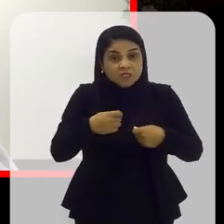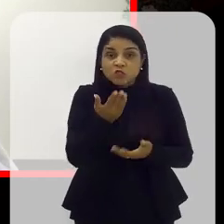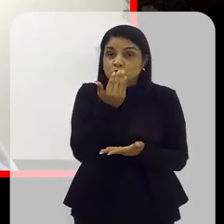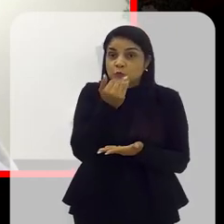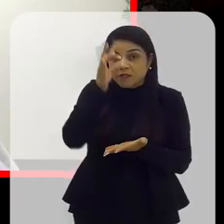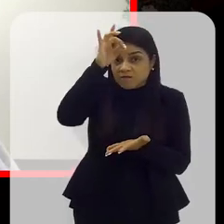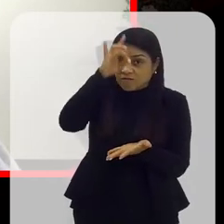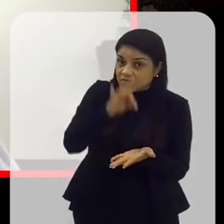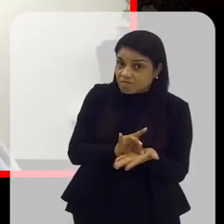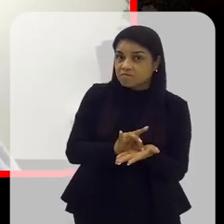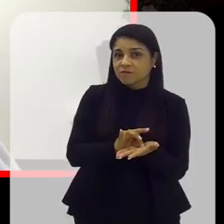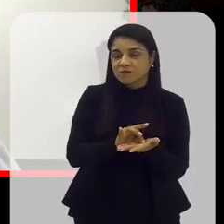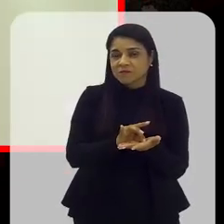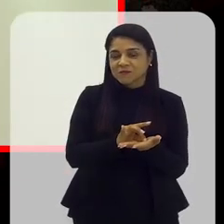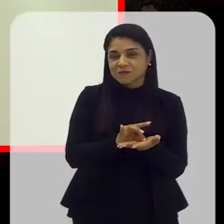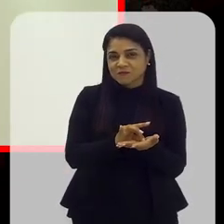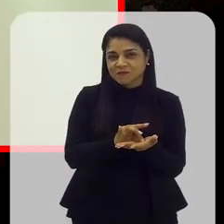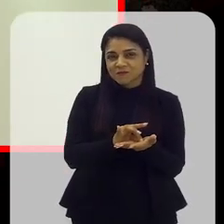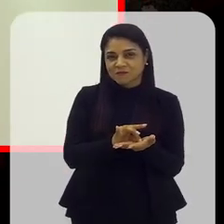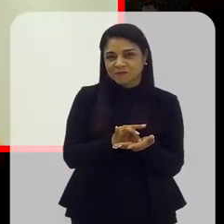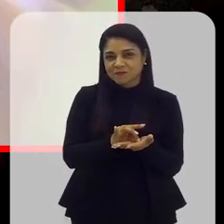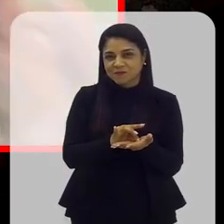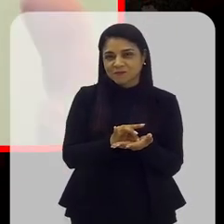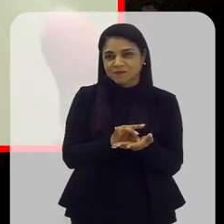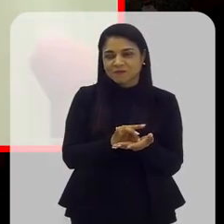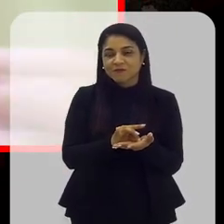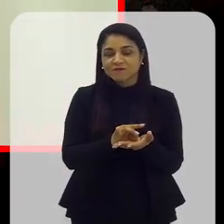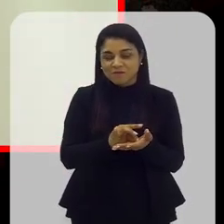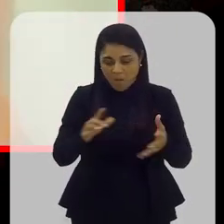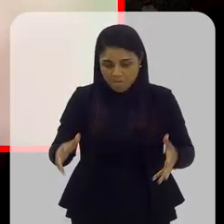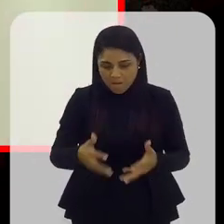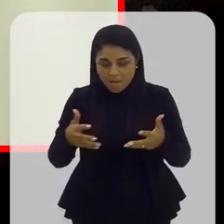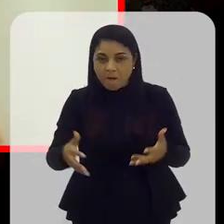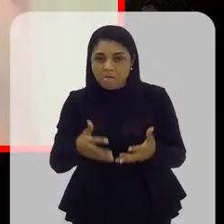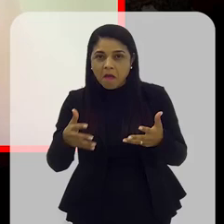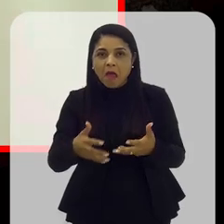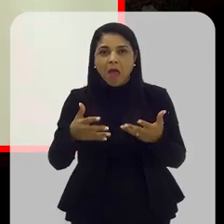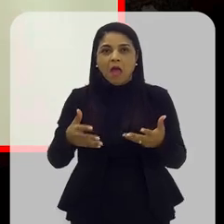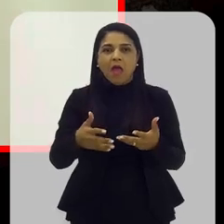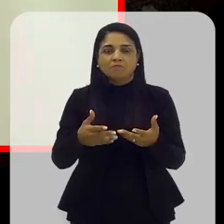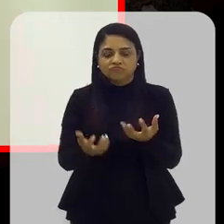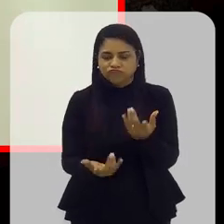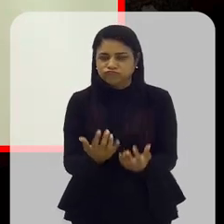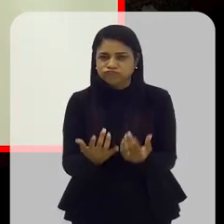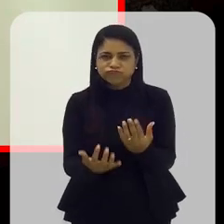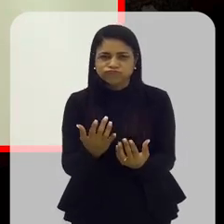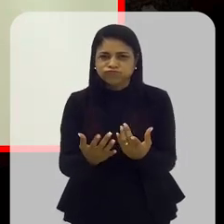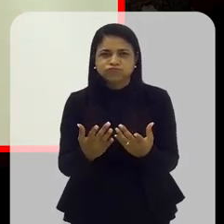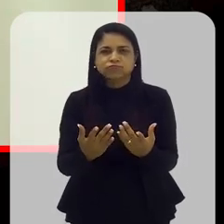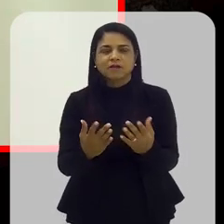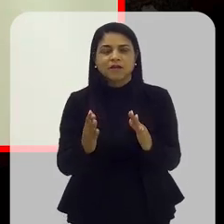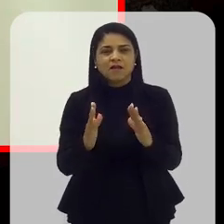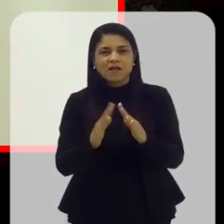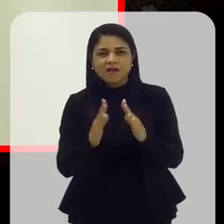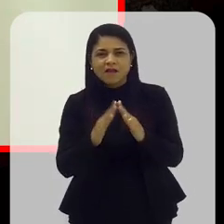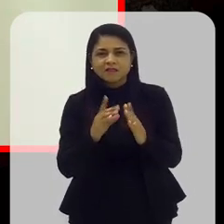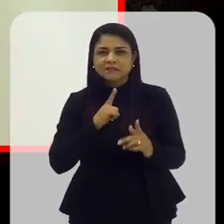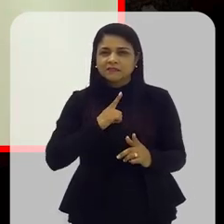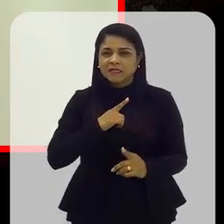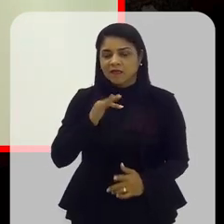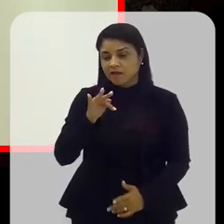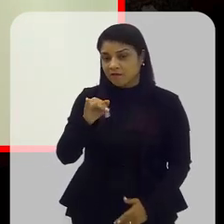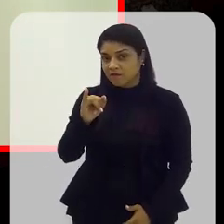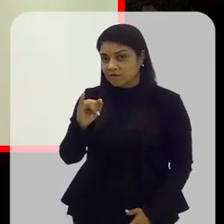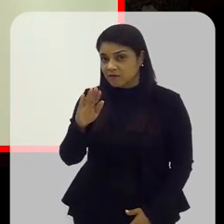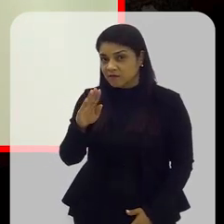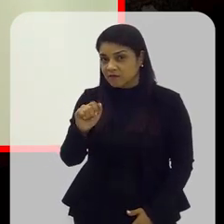comida de verdade, comida colhida, plantada, colhida, cozinhada em casa, que tenha